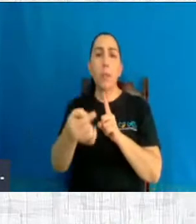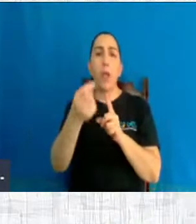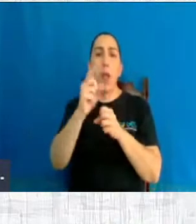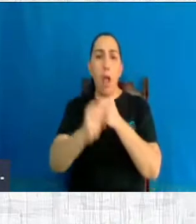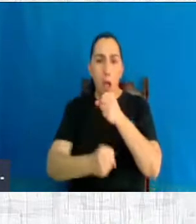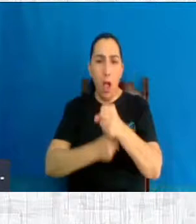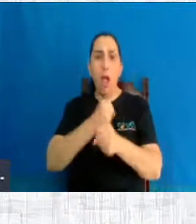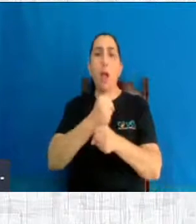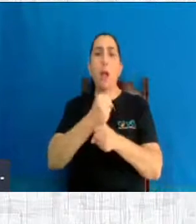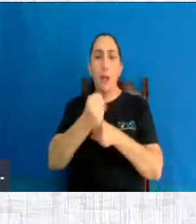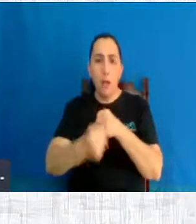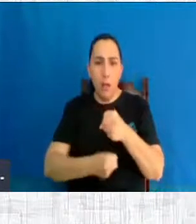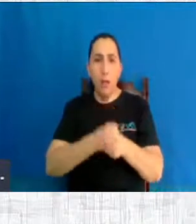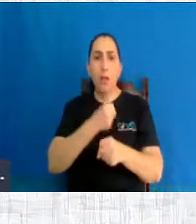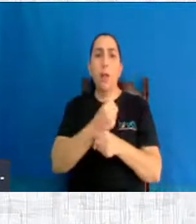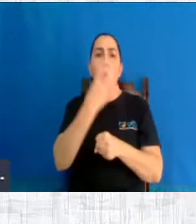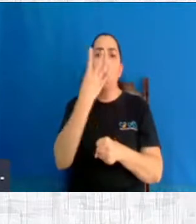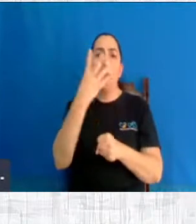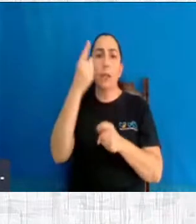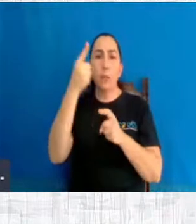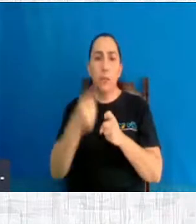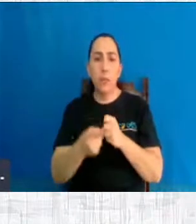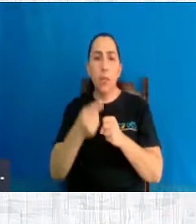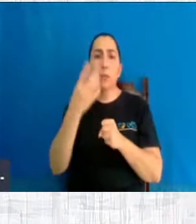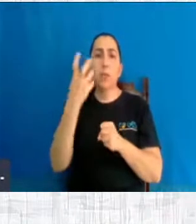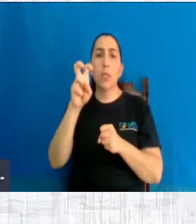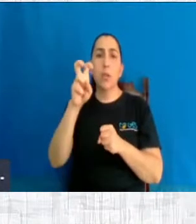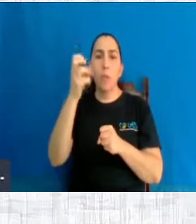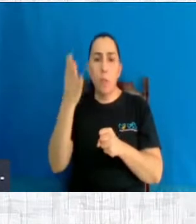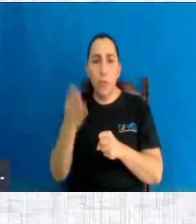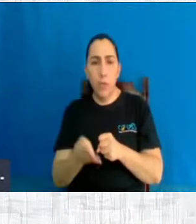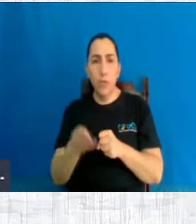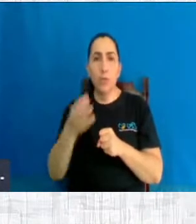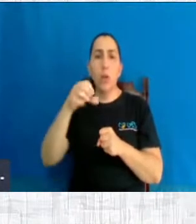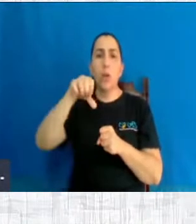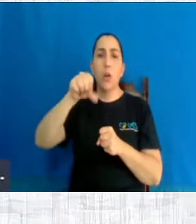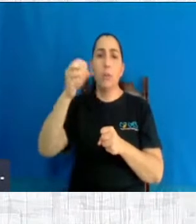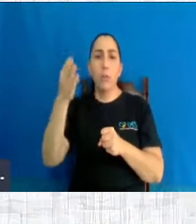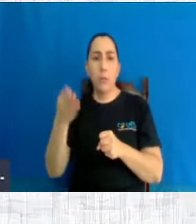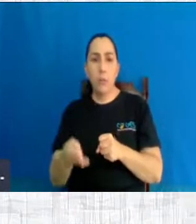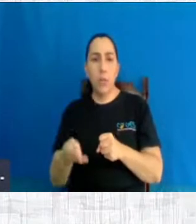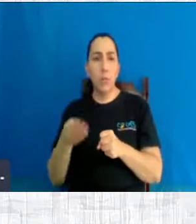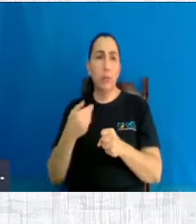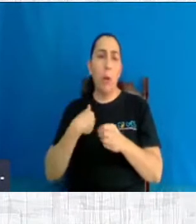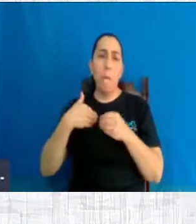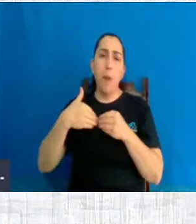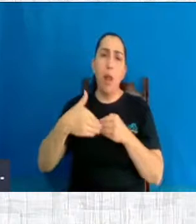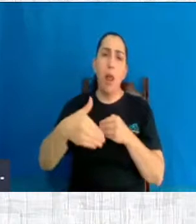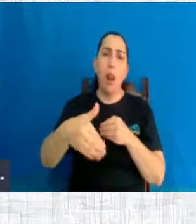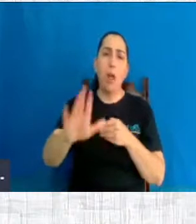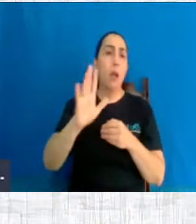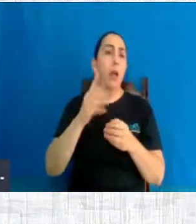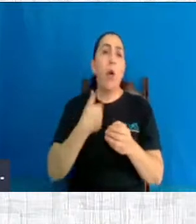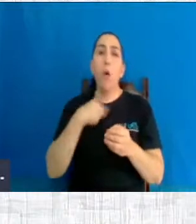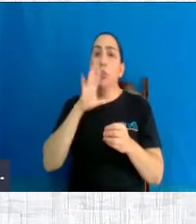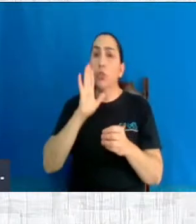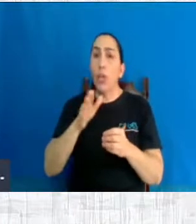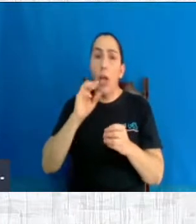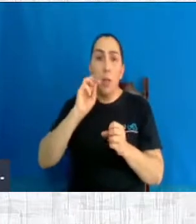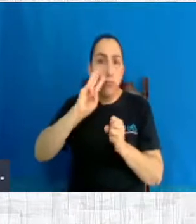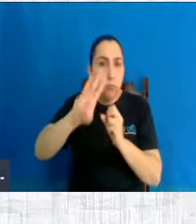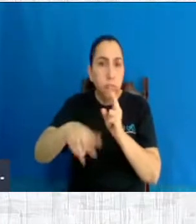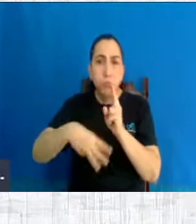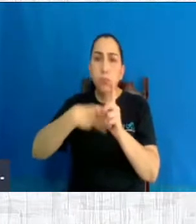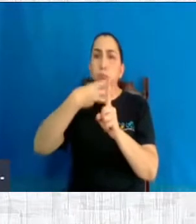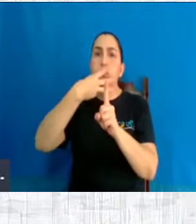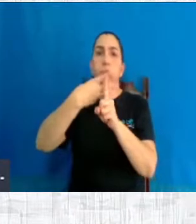né? Cada ano aumentou mais 4%, depois 1%, depois 9%. Em 2019, eu não tenho esse número, mas está quase triplicando já. Está com 11